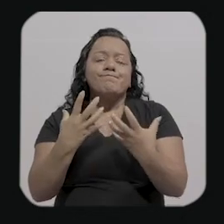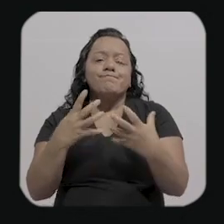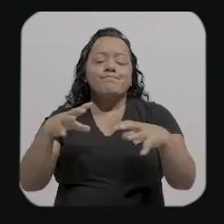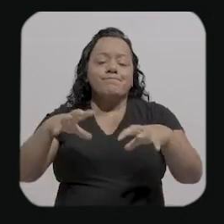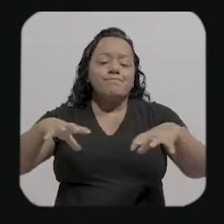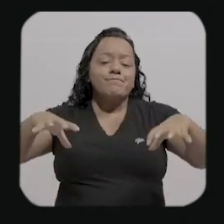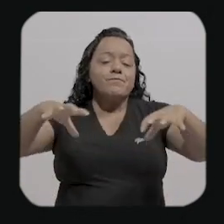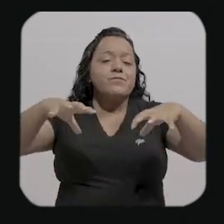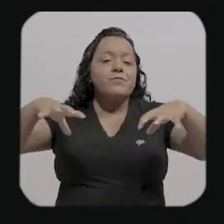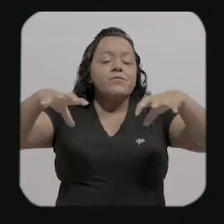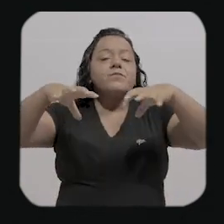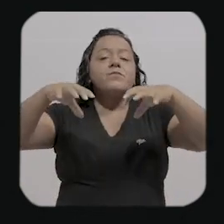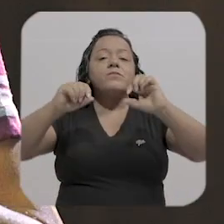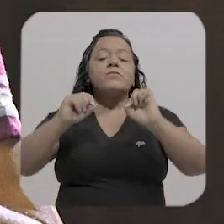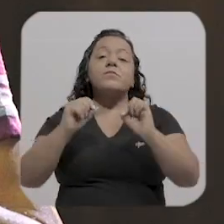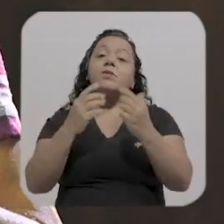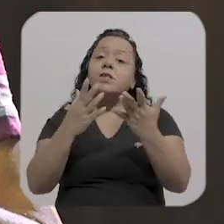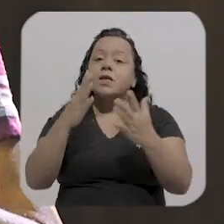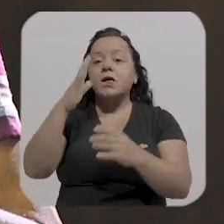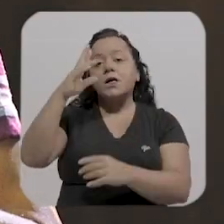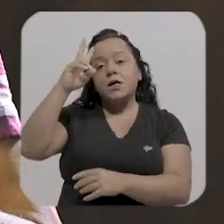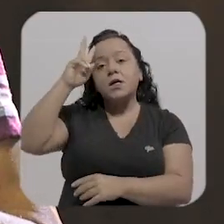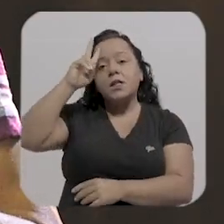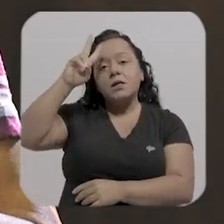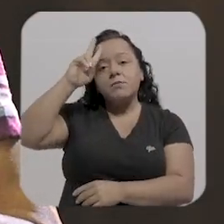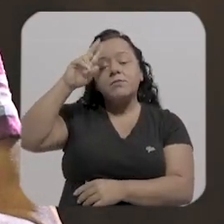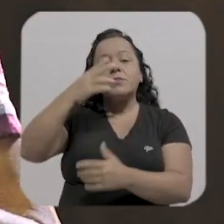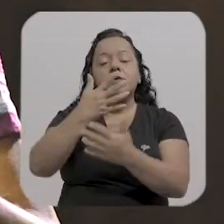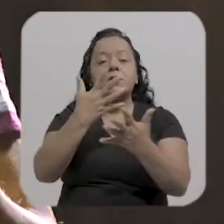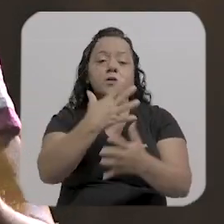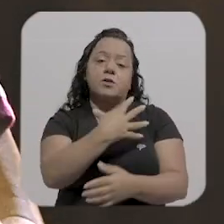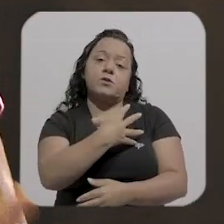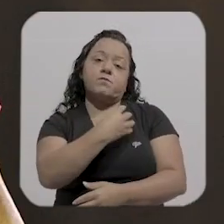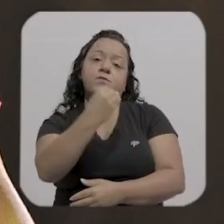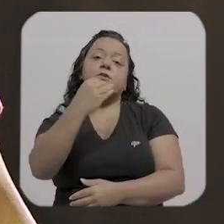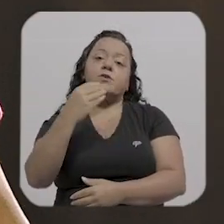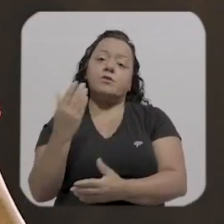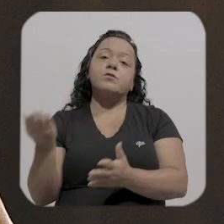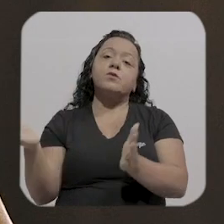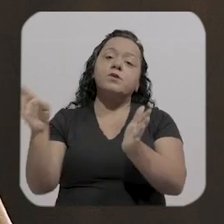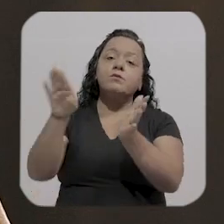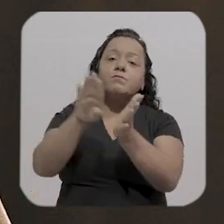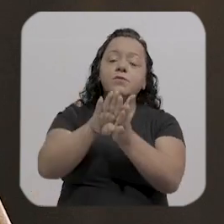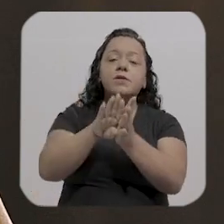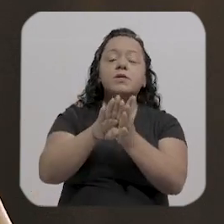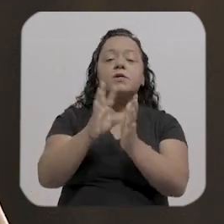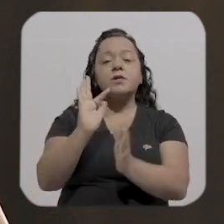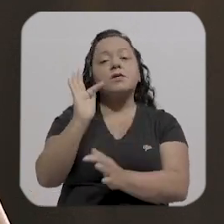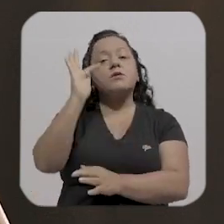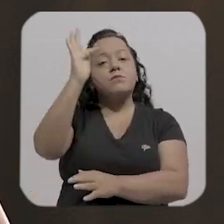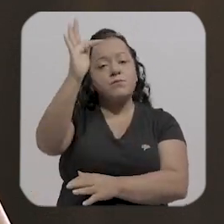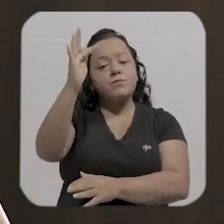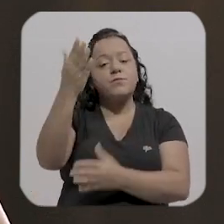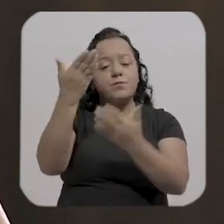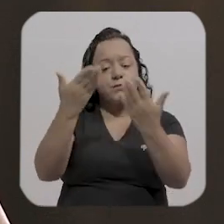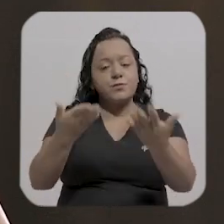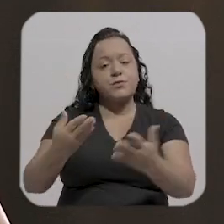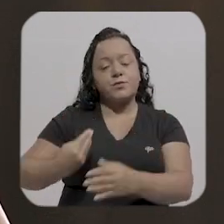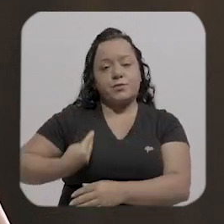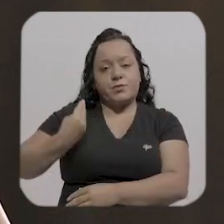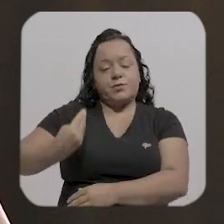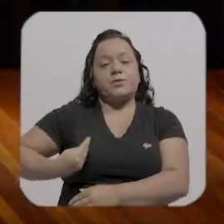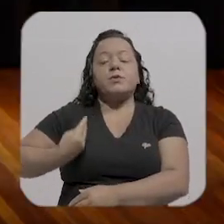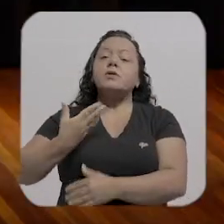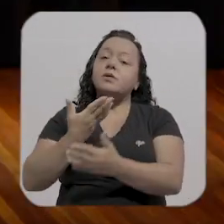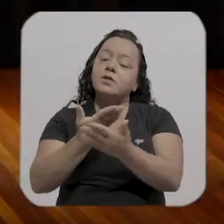aqueles que aqui estão também é e é isso assim o pessoal uma vez em Porto Alegre me